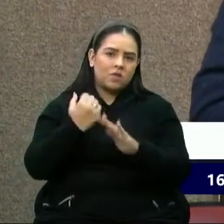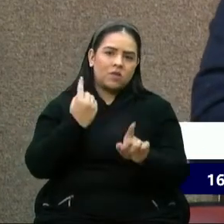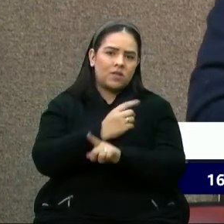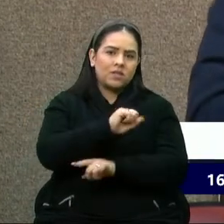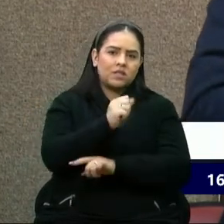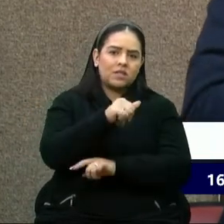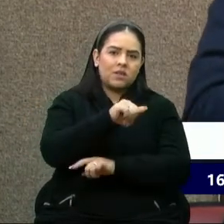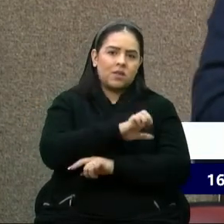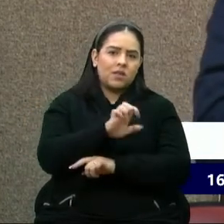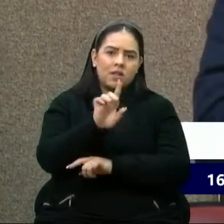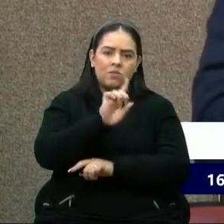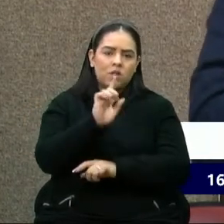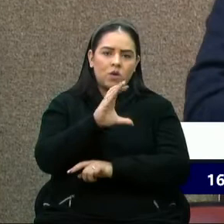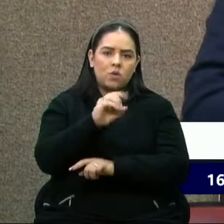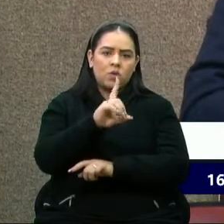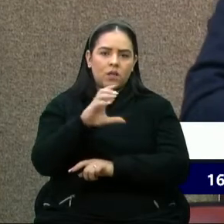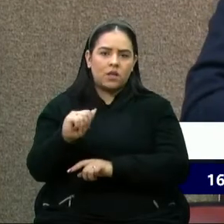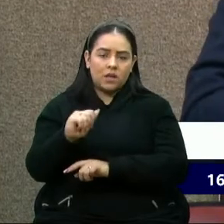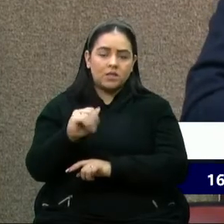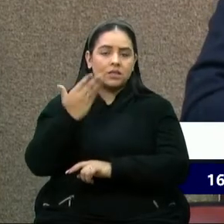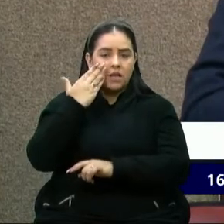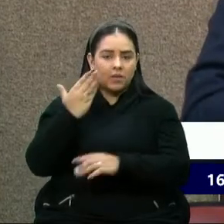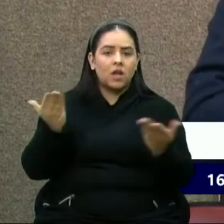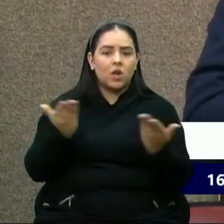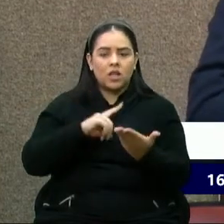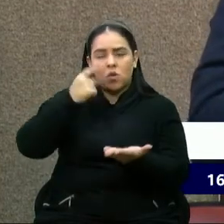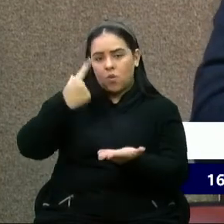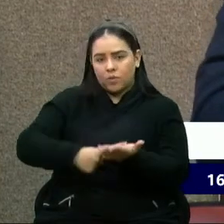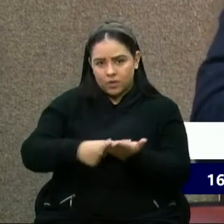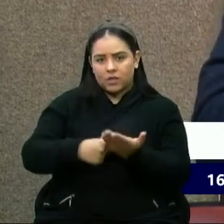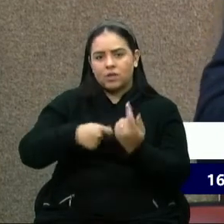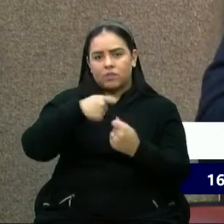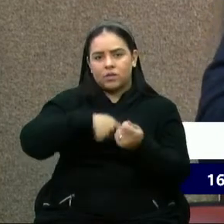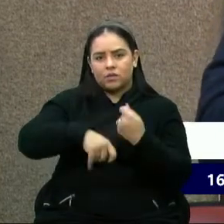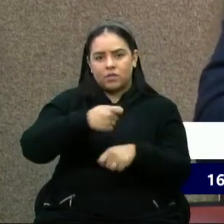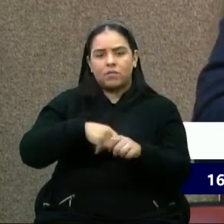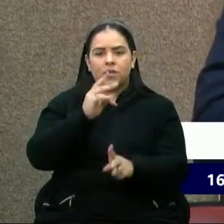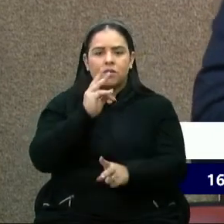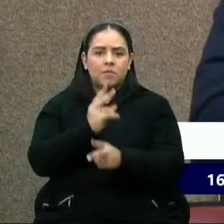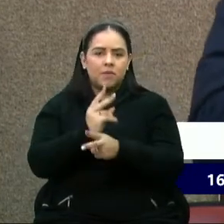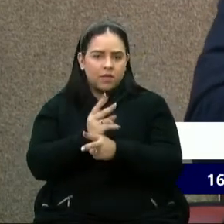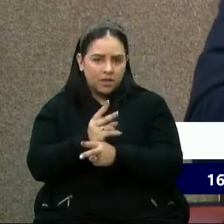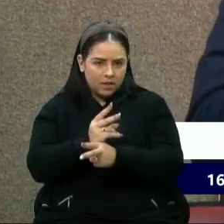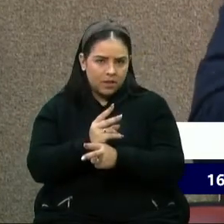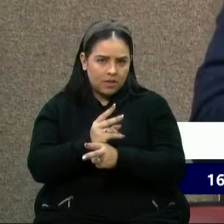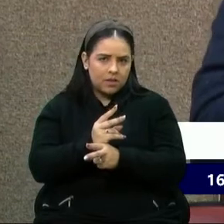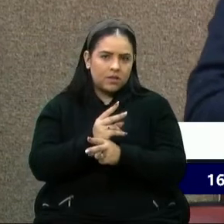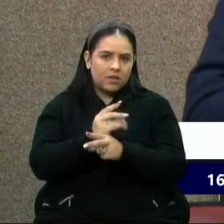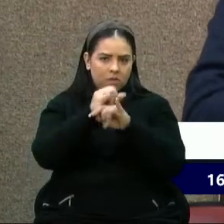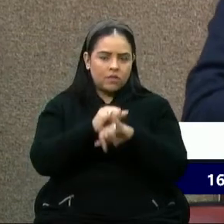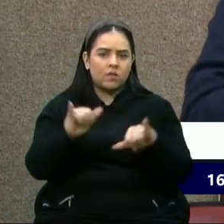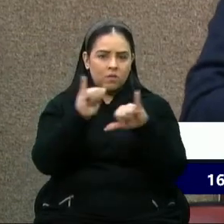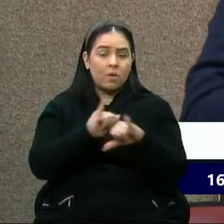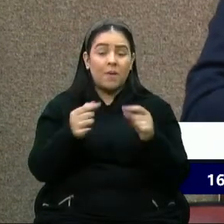da Codeca. Agora, eu sei que existe um compromisso da administração municipal em emprestar essa publicidade,